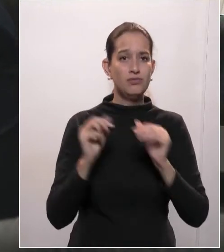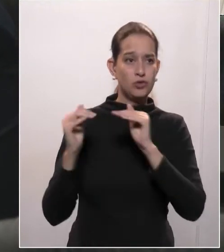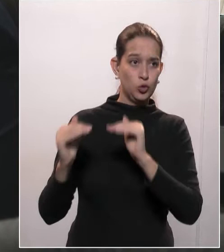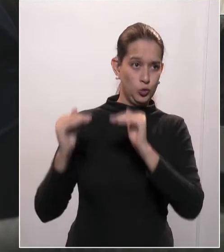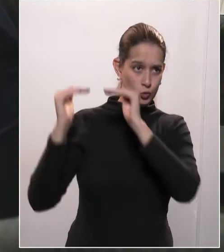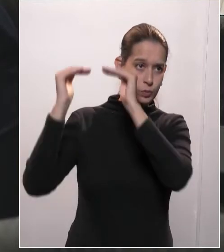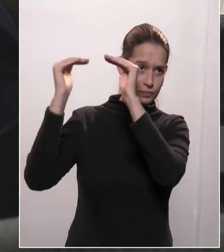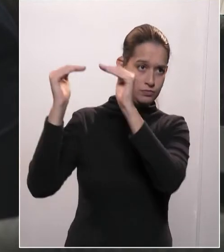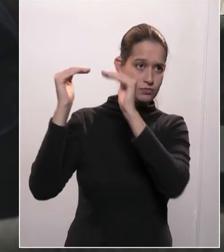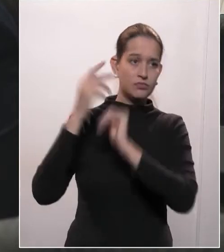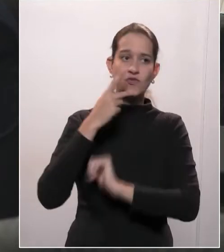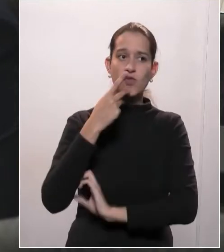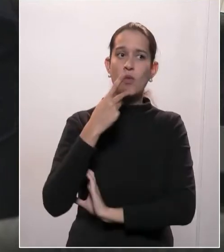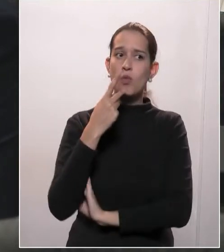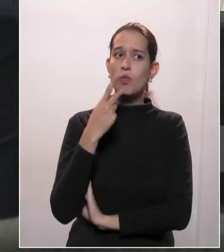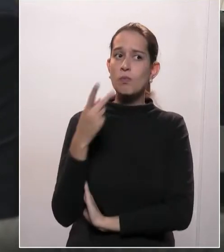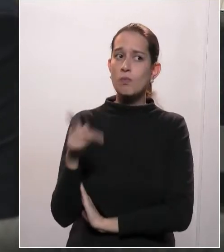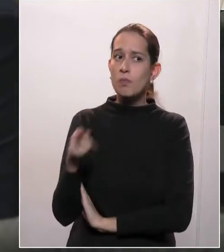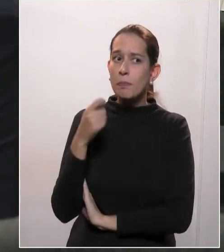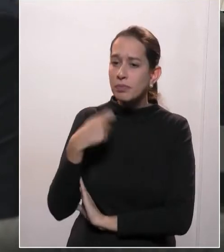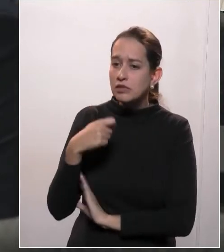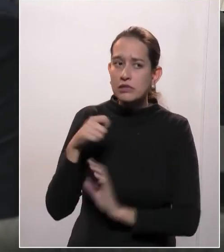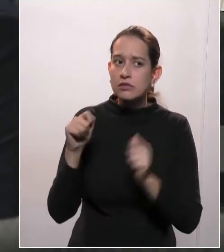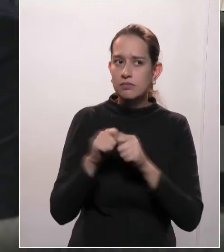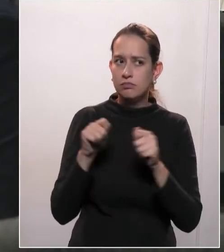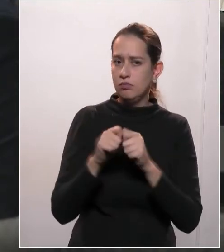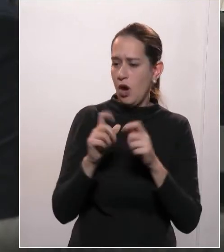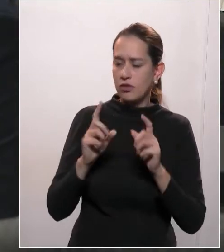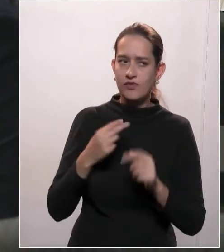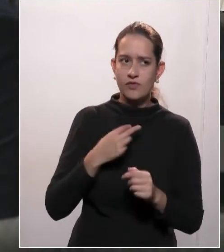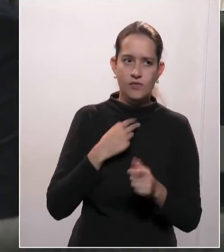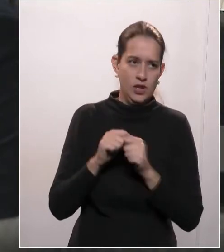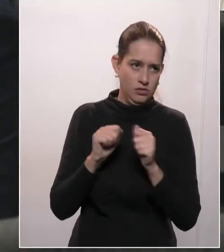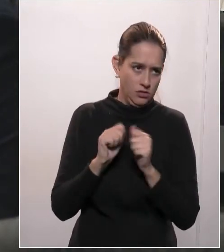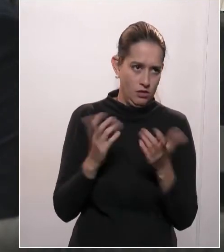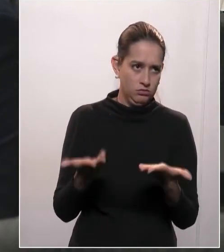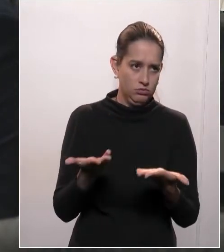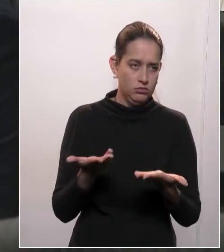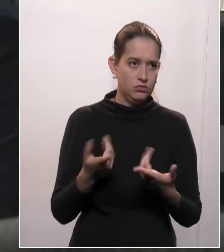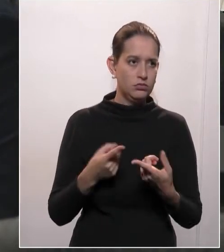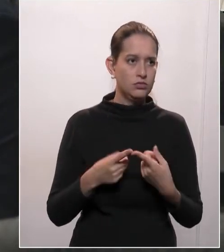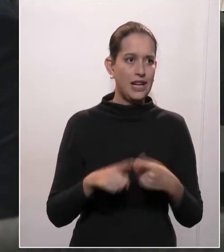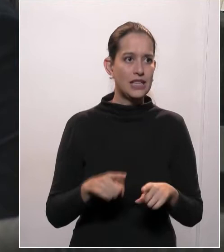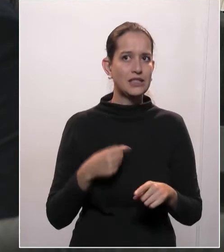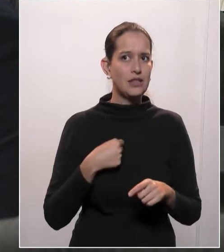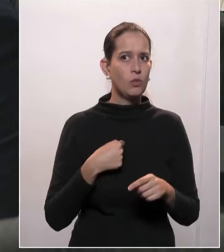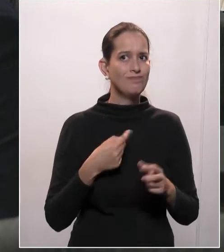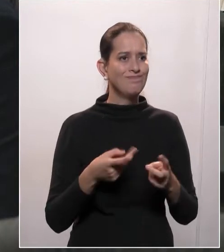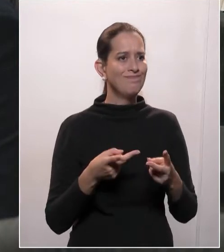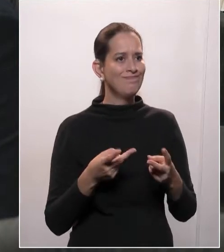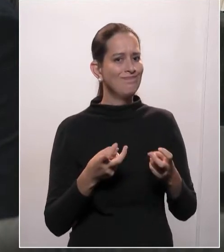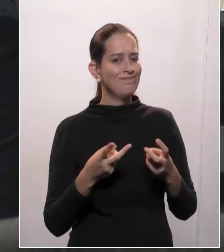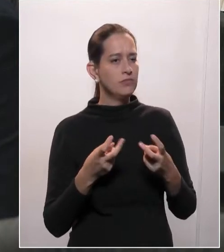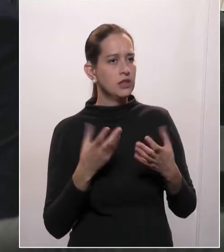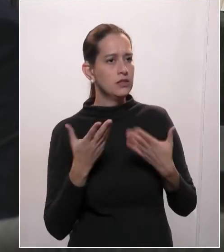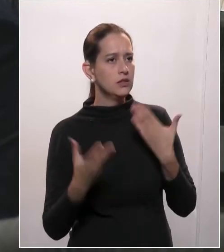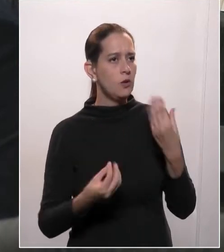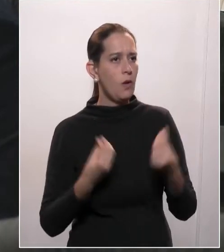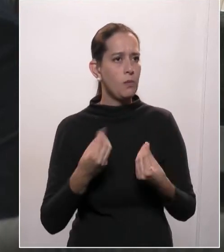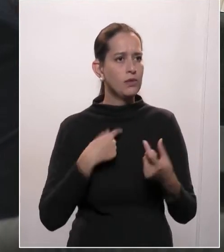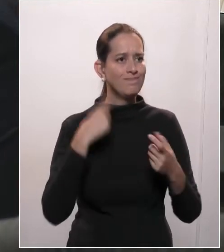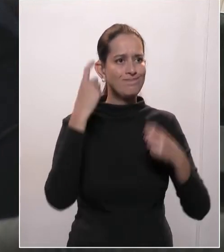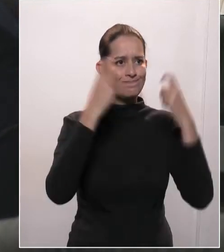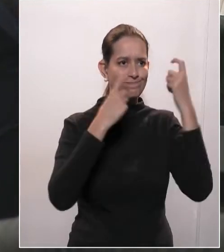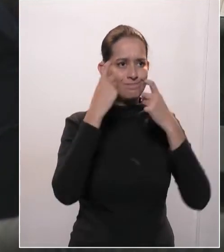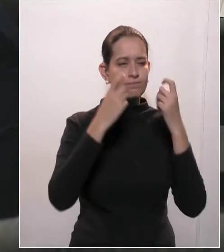desautorizaram mesmo a agir, pelo que eu percebi nos últimos dias. Então, é uma preocupação muito grande. A fica feliz de ver o governador Ratinho tomando as